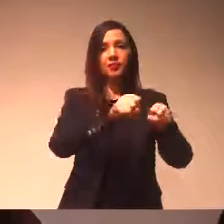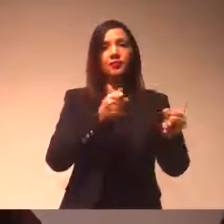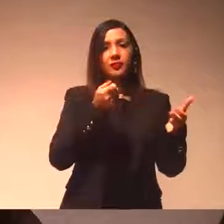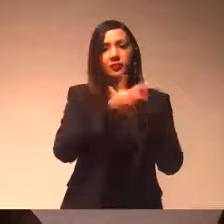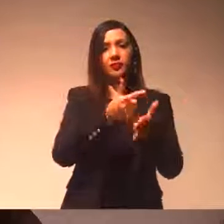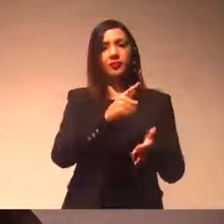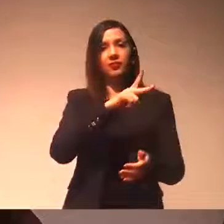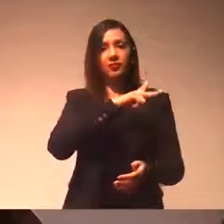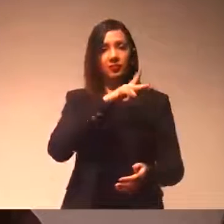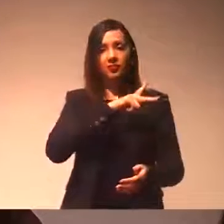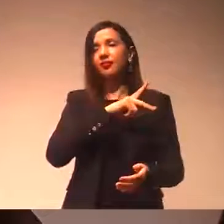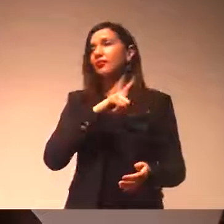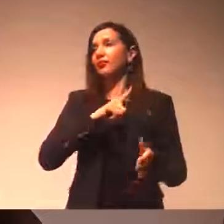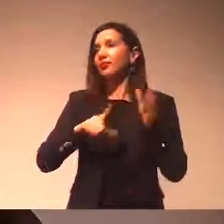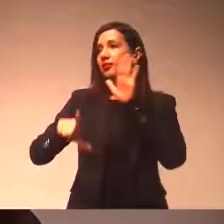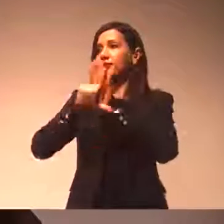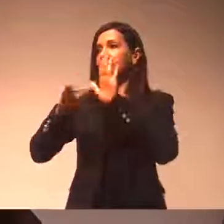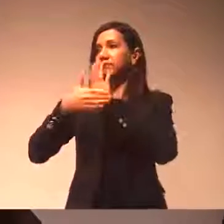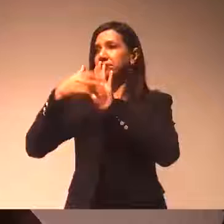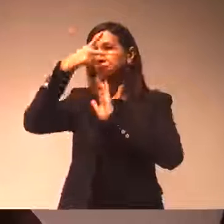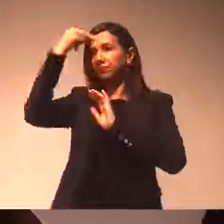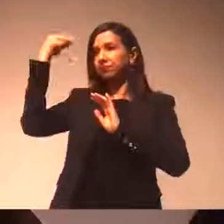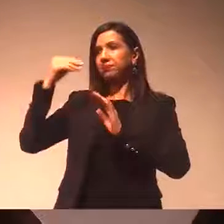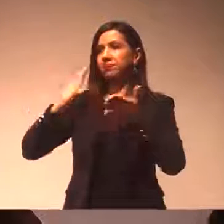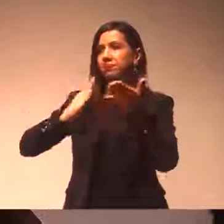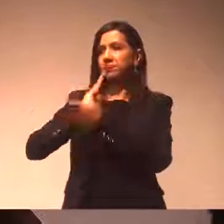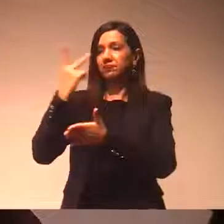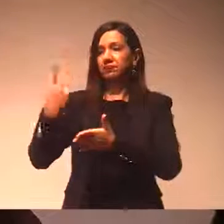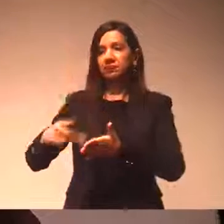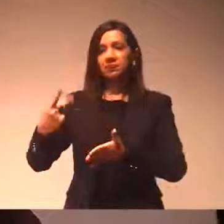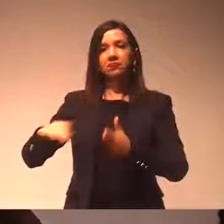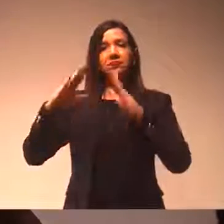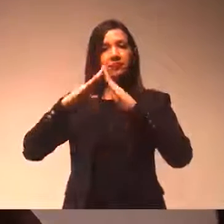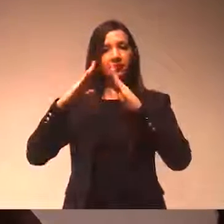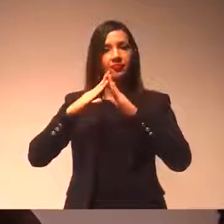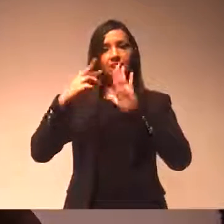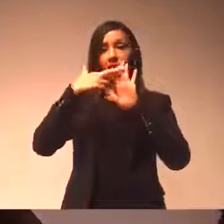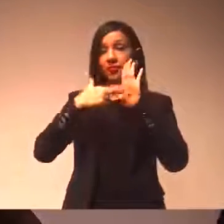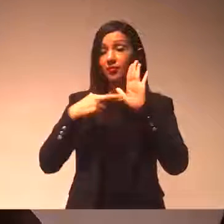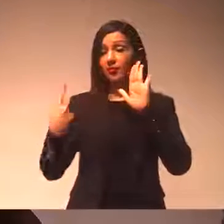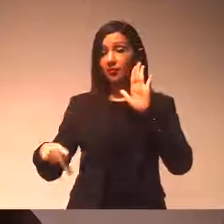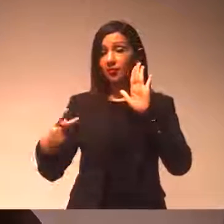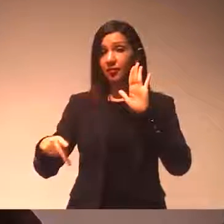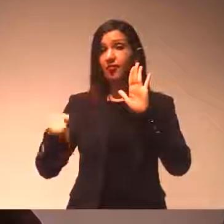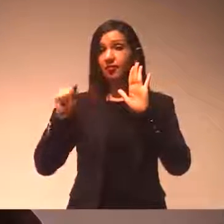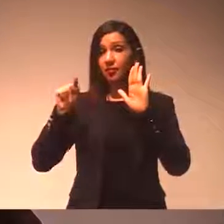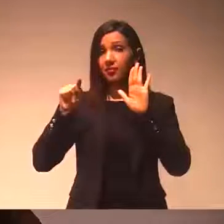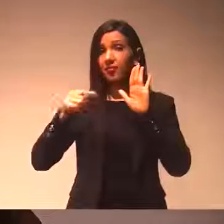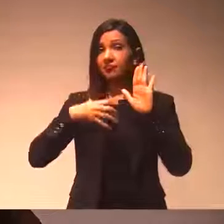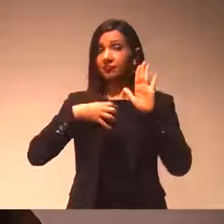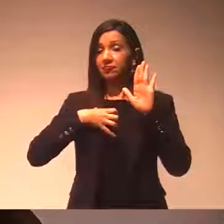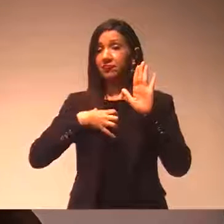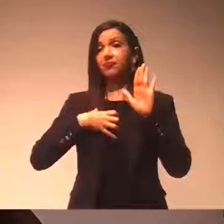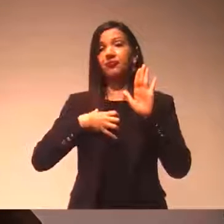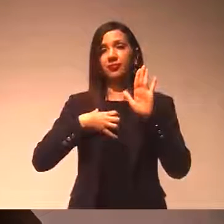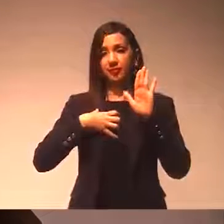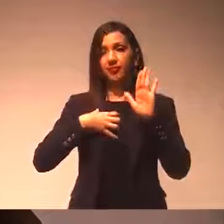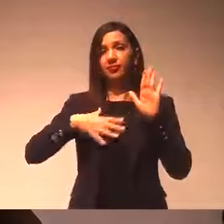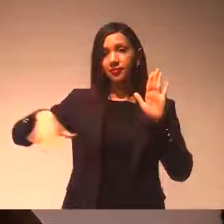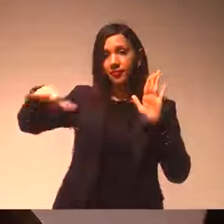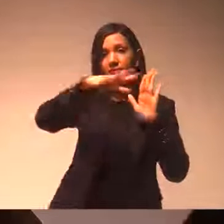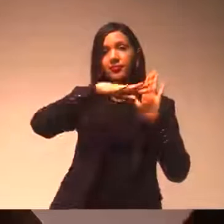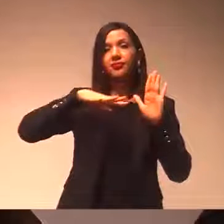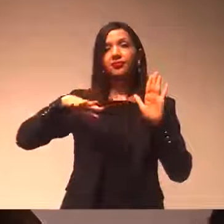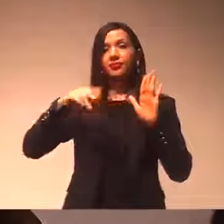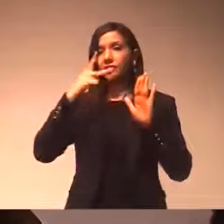também uma lei municipal provada por essa casa, que trata do assunto, regulamenta isso. E essa ferramenta, sim, eu acho que é uma